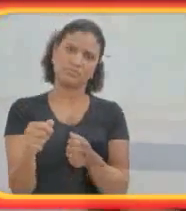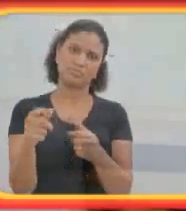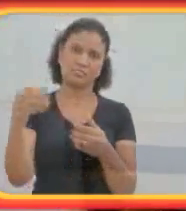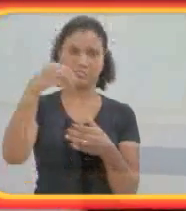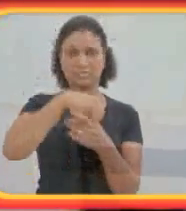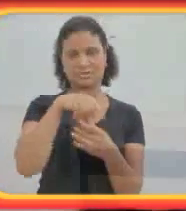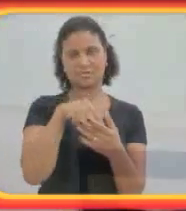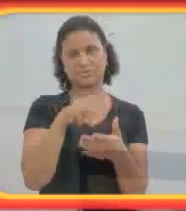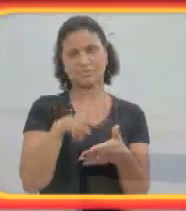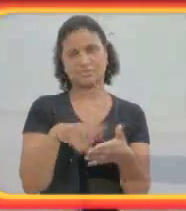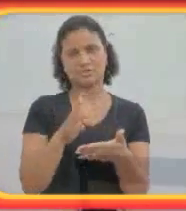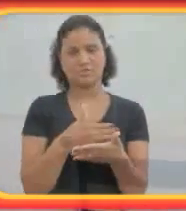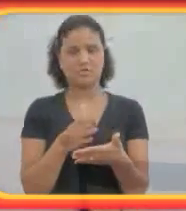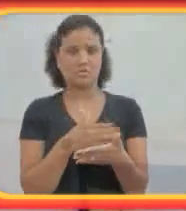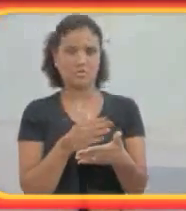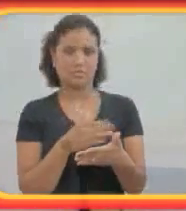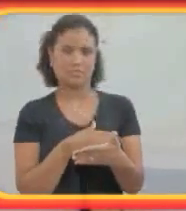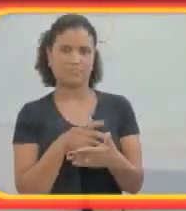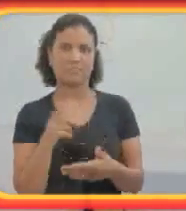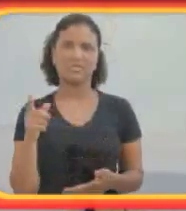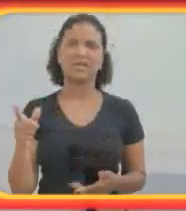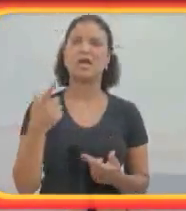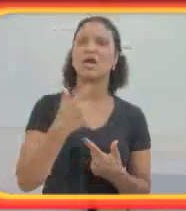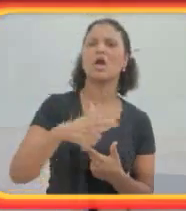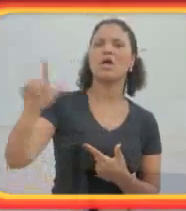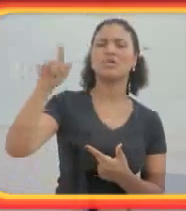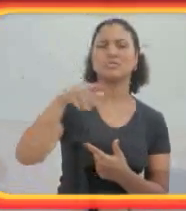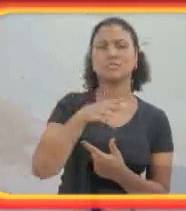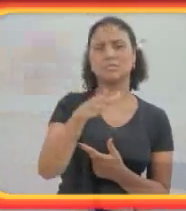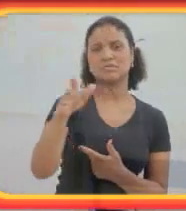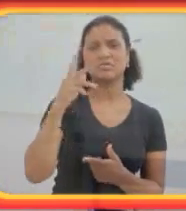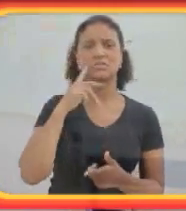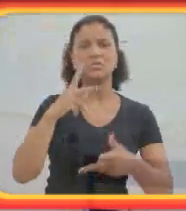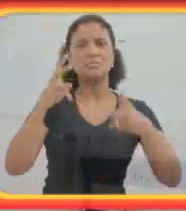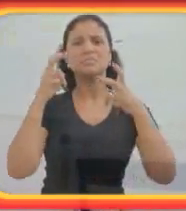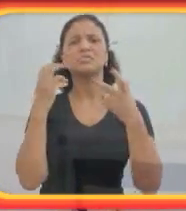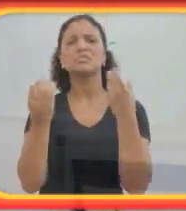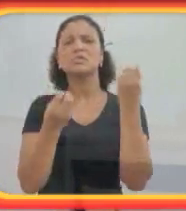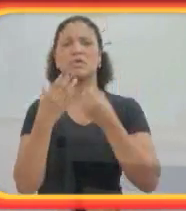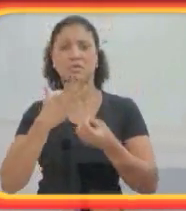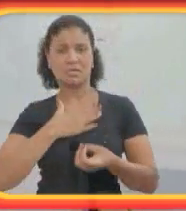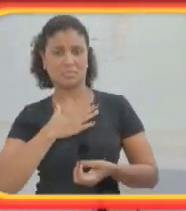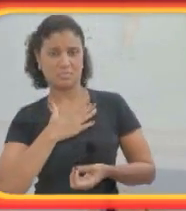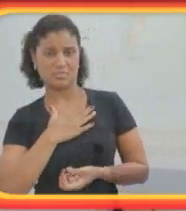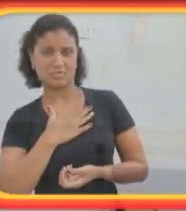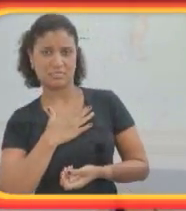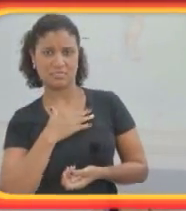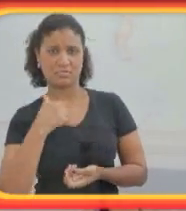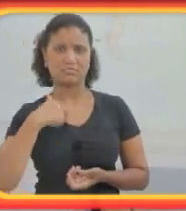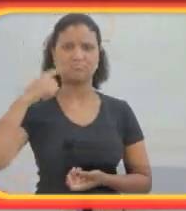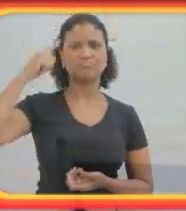de mim uma outra forma de pensar e ver o mundo. Isso foi feito, de alguma maneira, em conjunto.